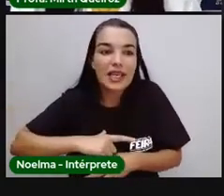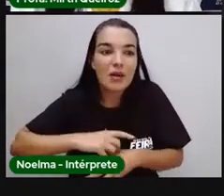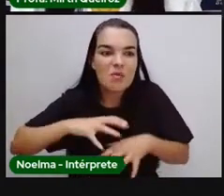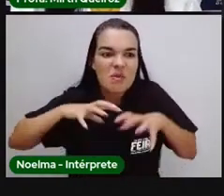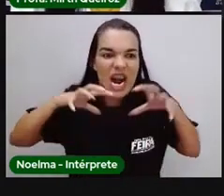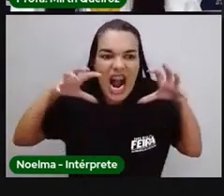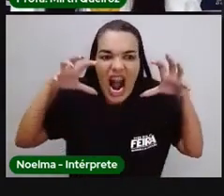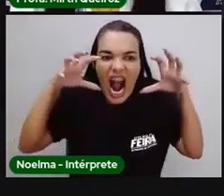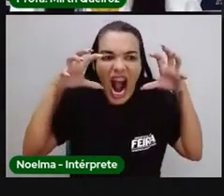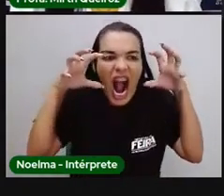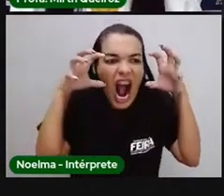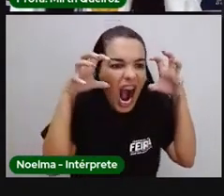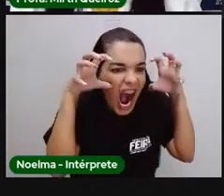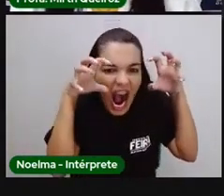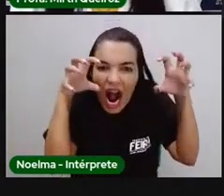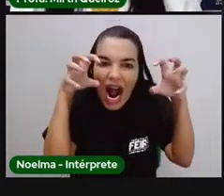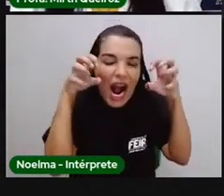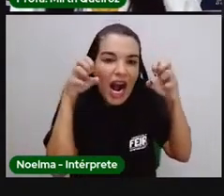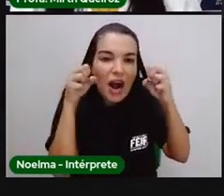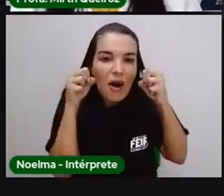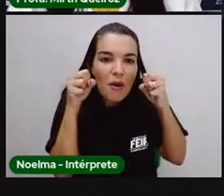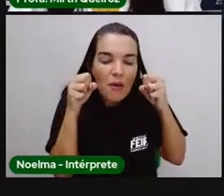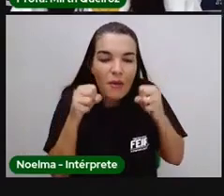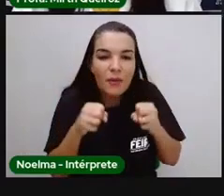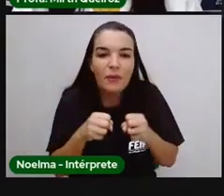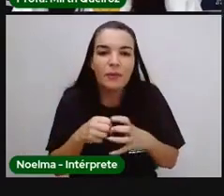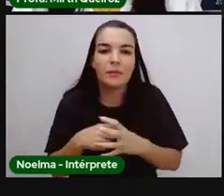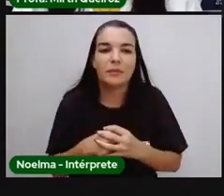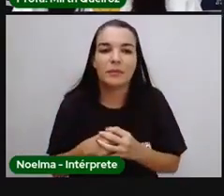aterrorizavam esses navegantes.